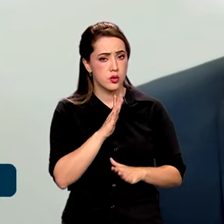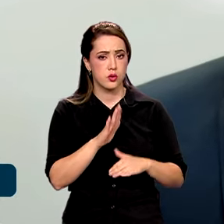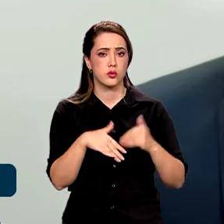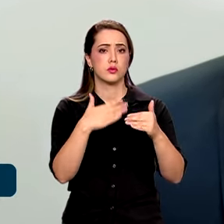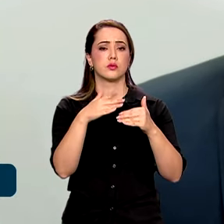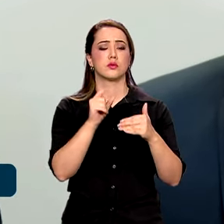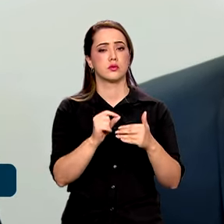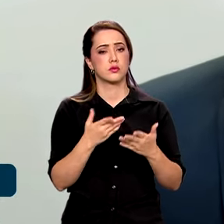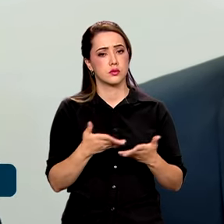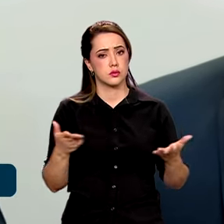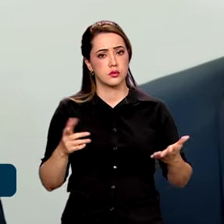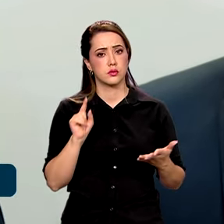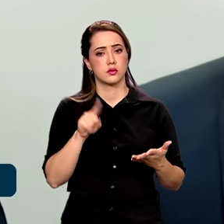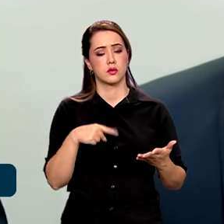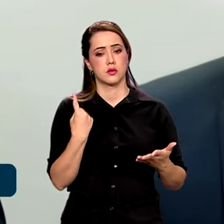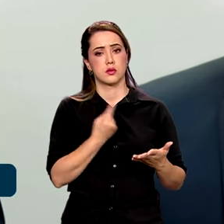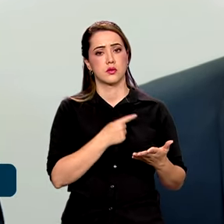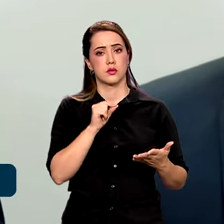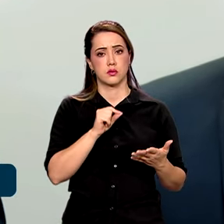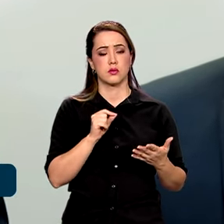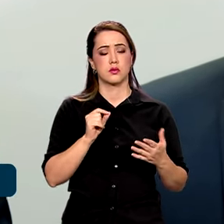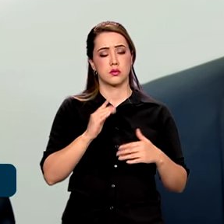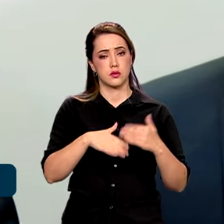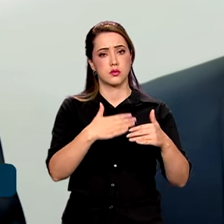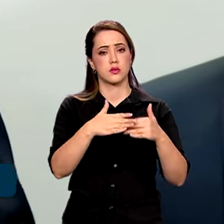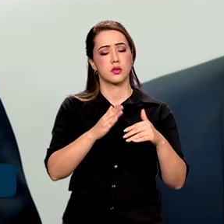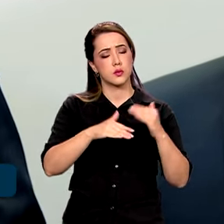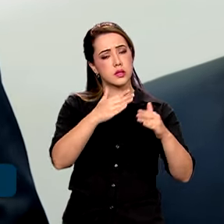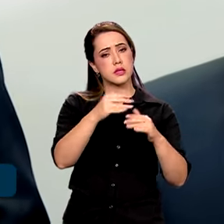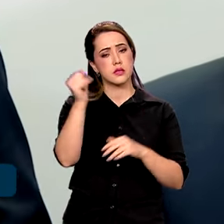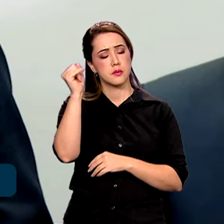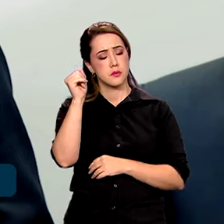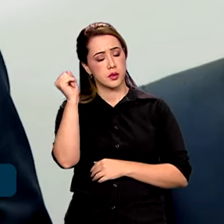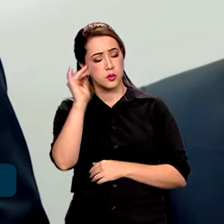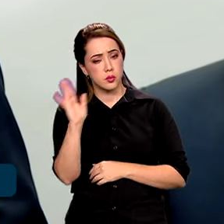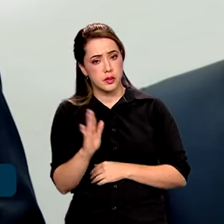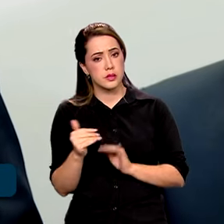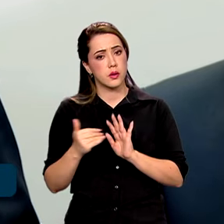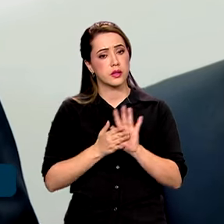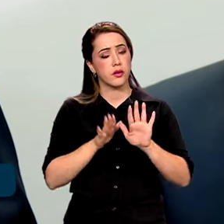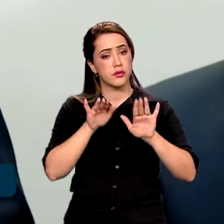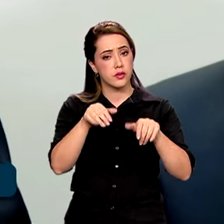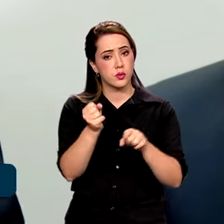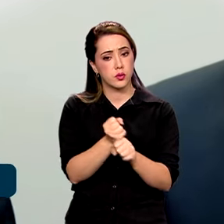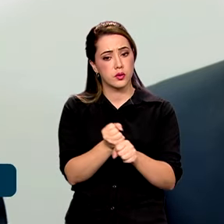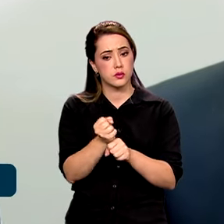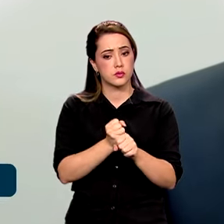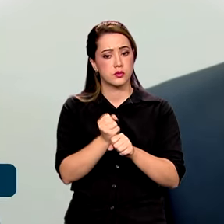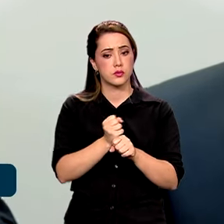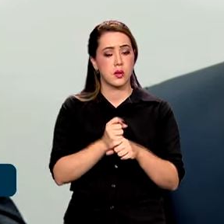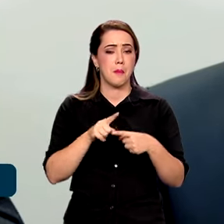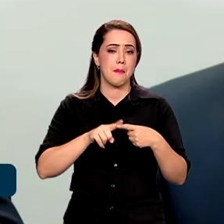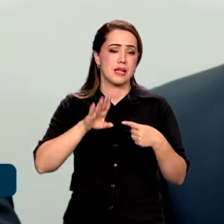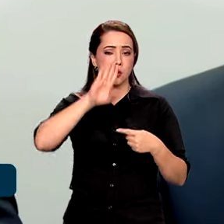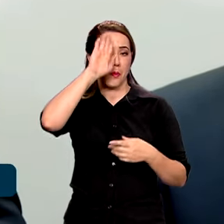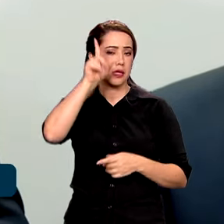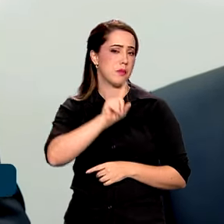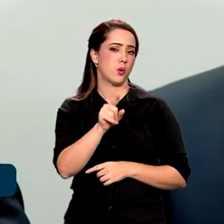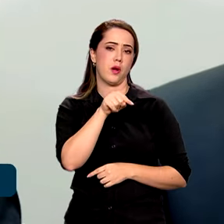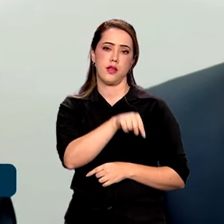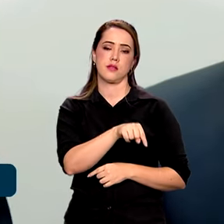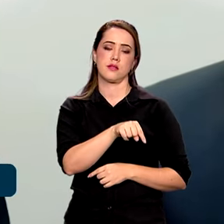o crescimento da economia brasileira até o final do ano. O ponto não é esse, porque isso tem um efeito